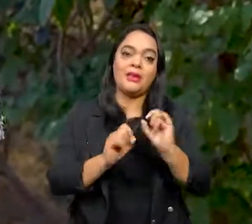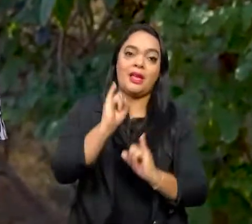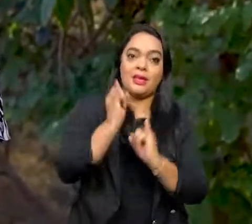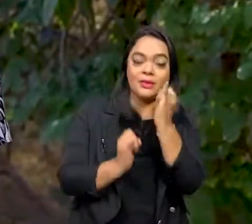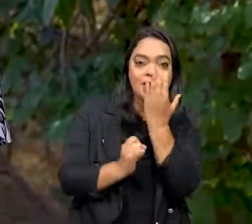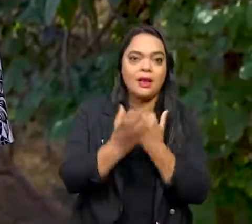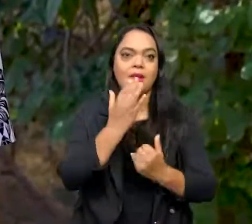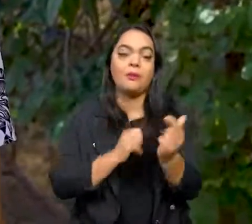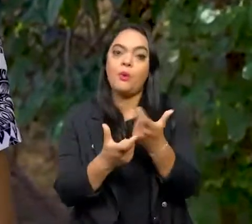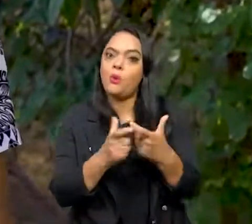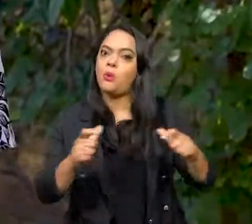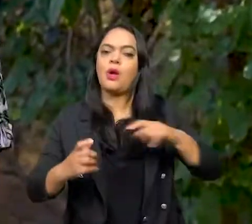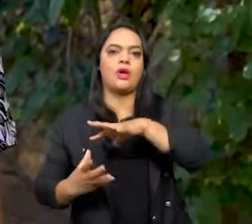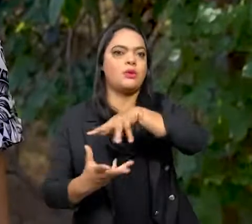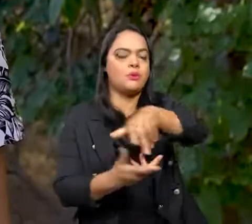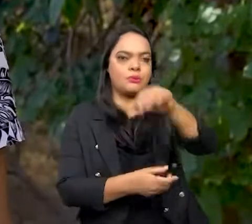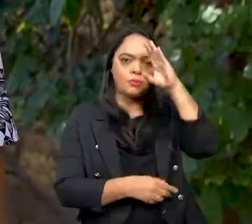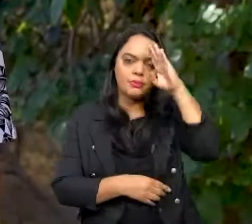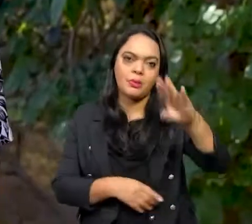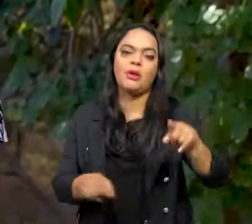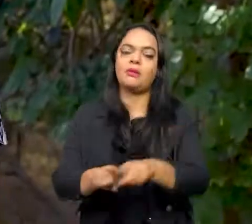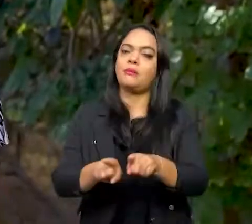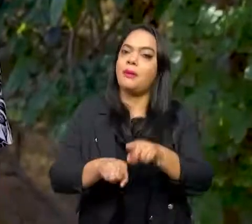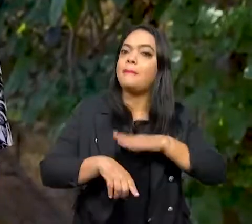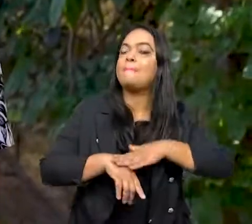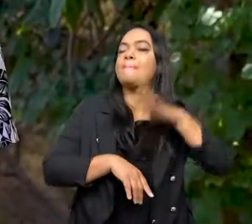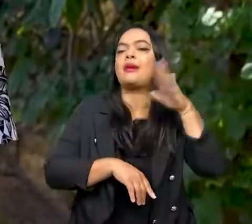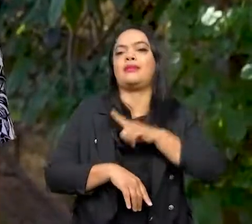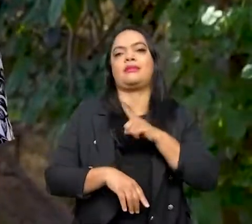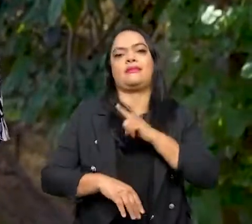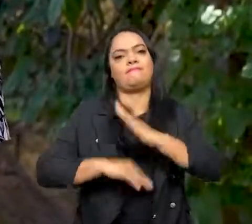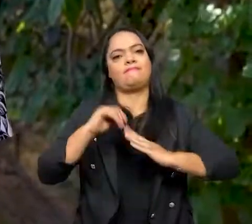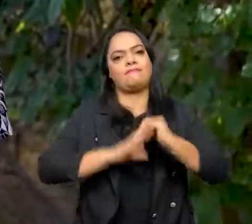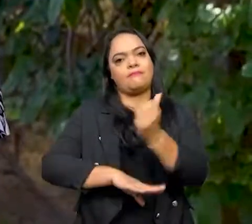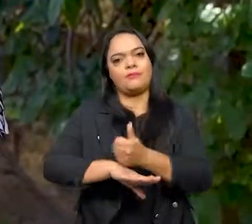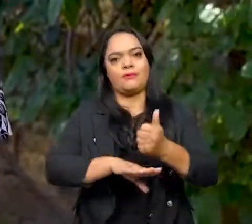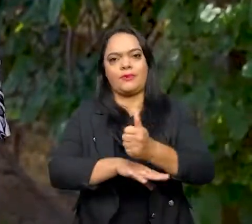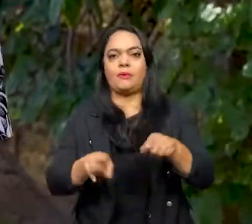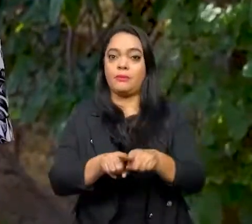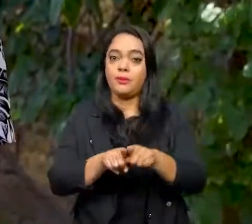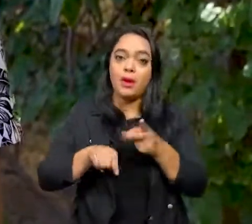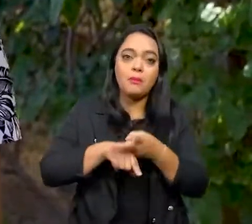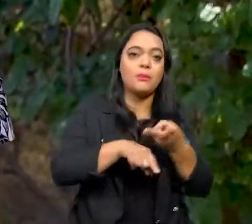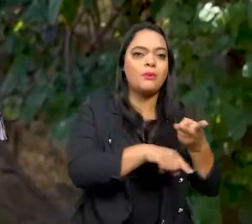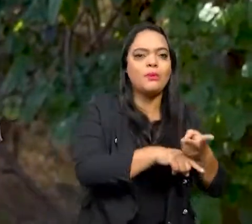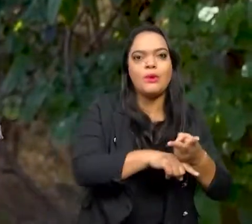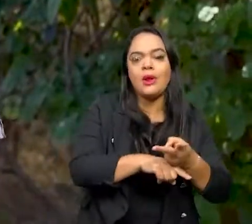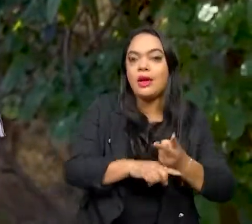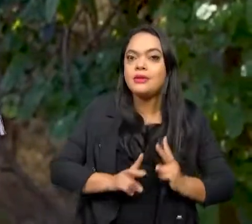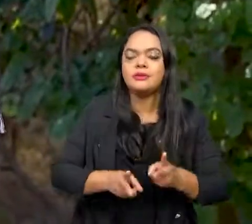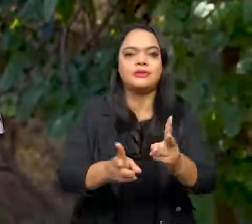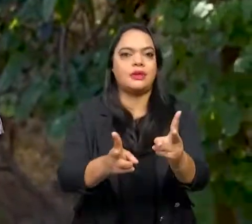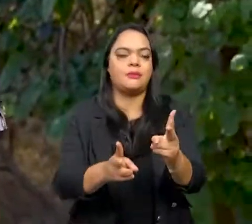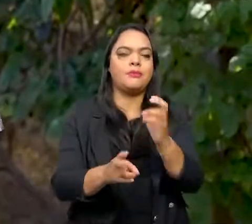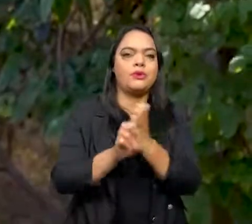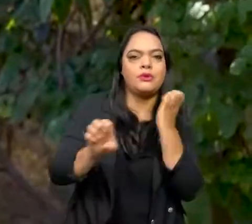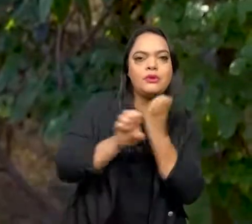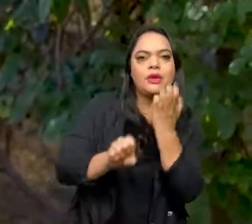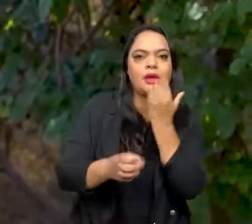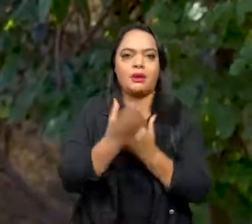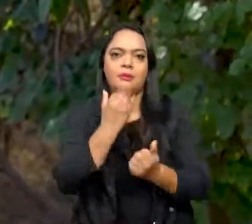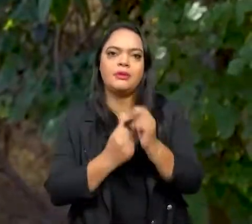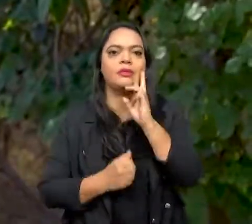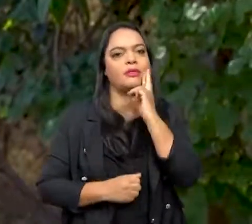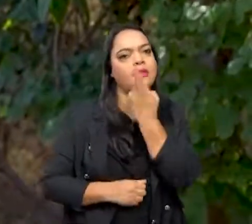é a que mais cresce no mundo. Também é o setor que mais emprega profissionais, pois a busca é crescente por engenheiros de alimento em